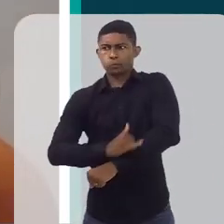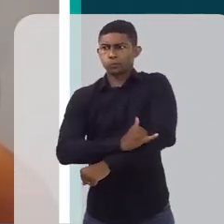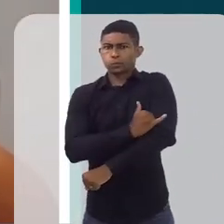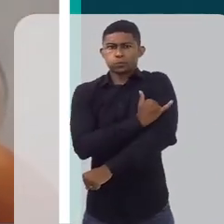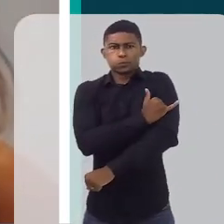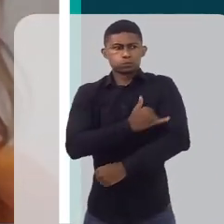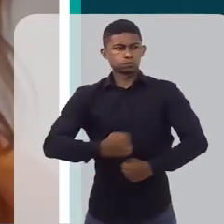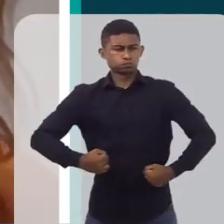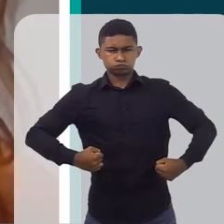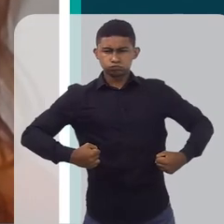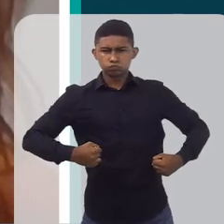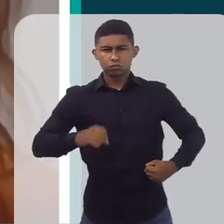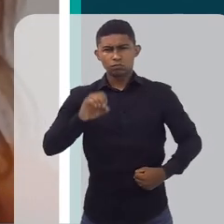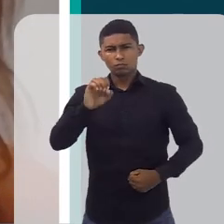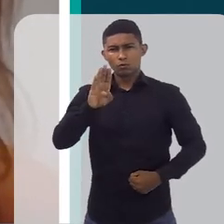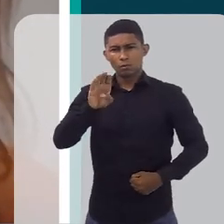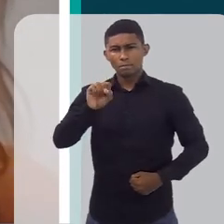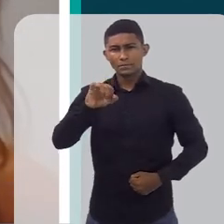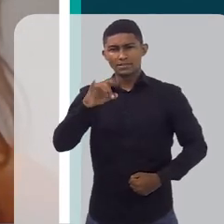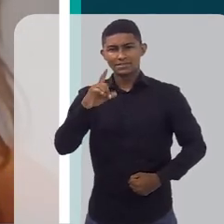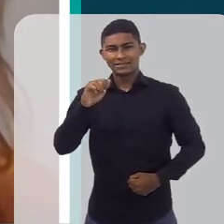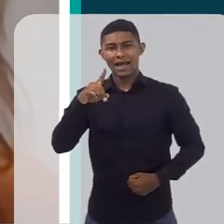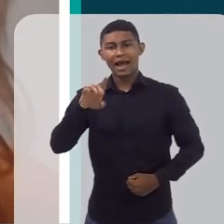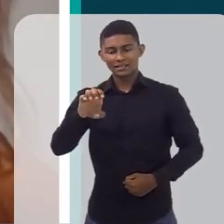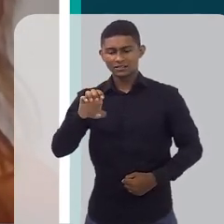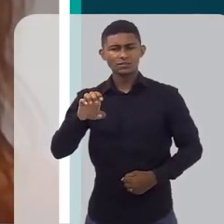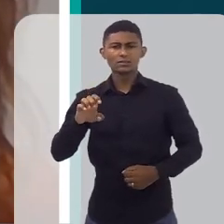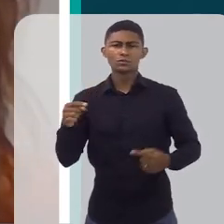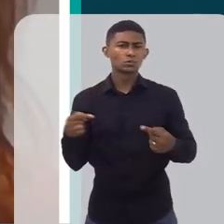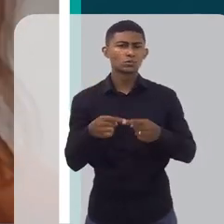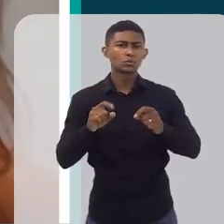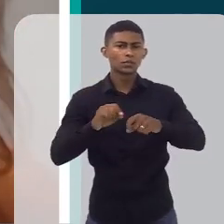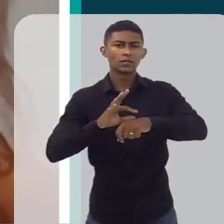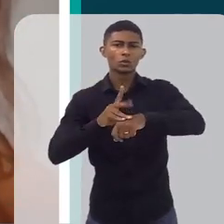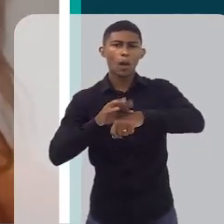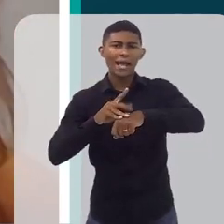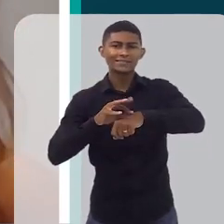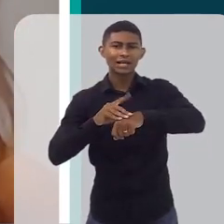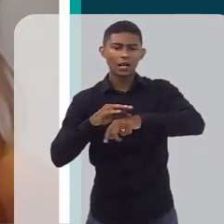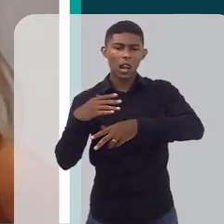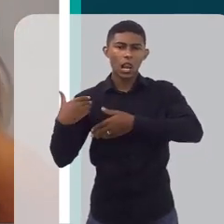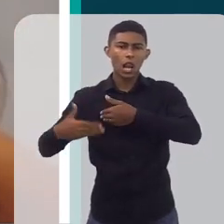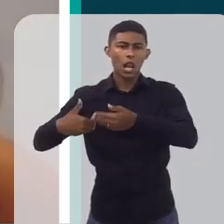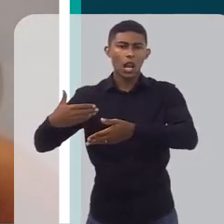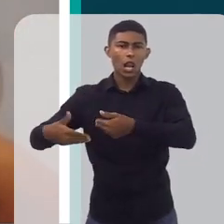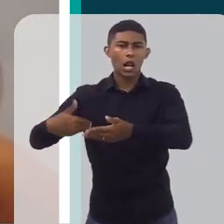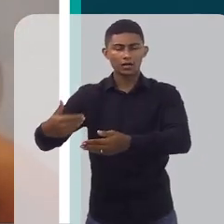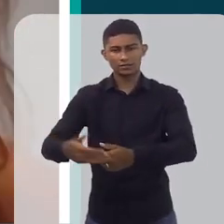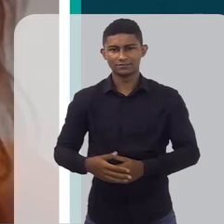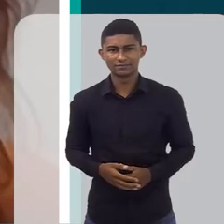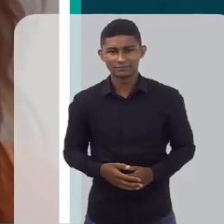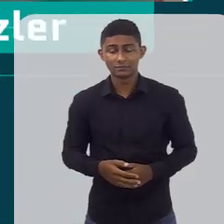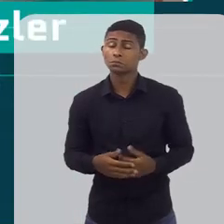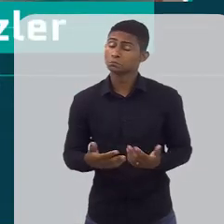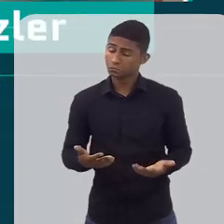uma doença crônica. Então, isso vai ser uma coisa que vai ser